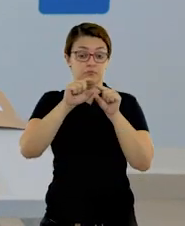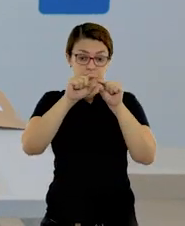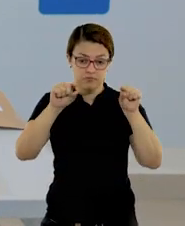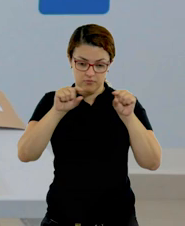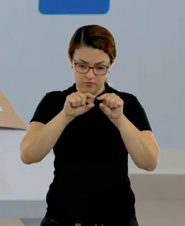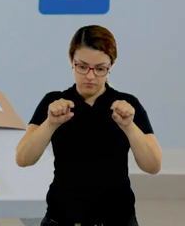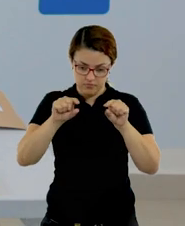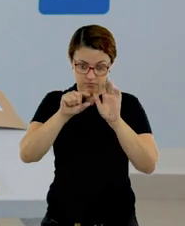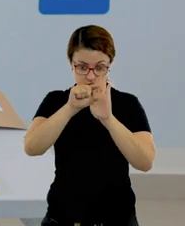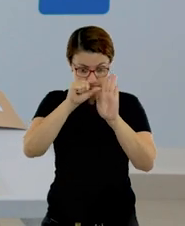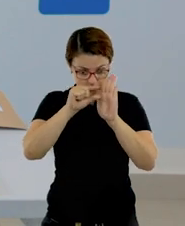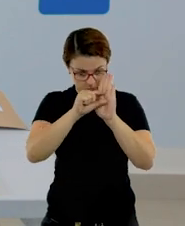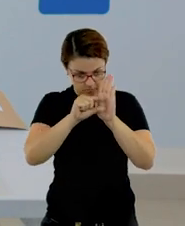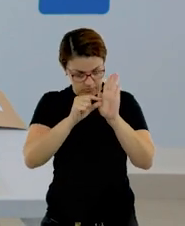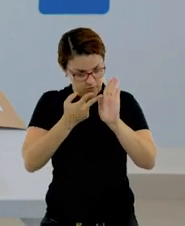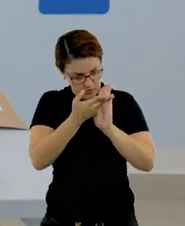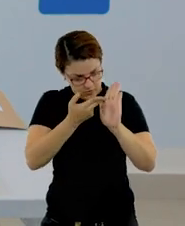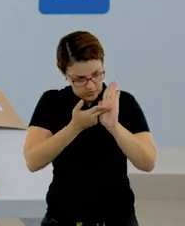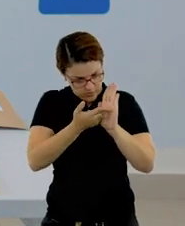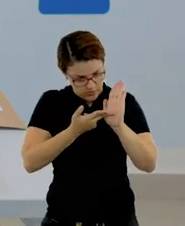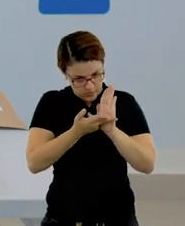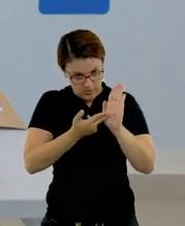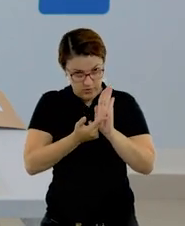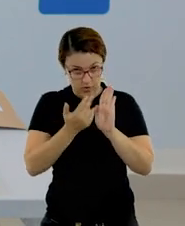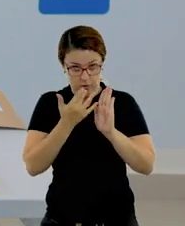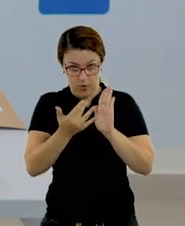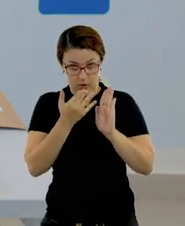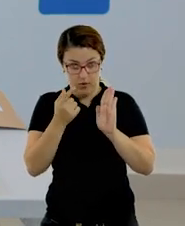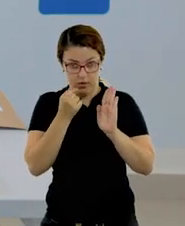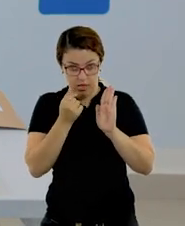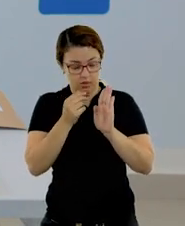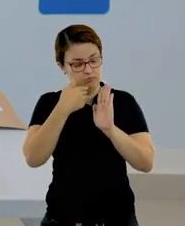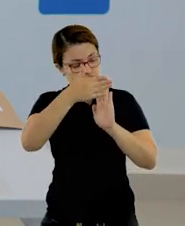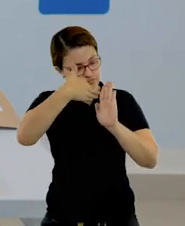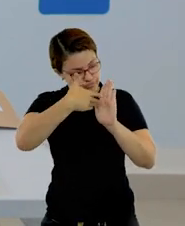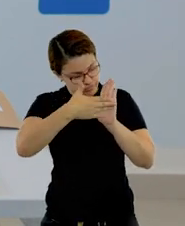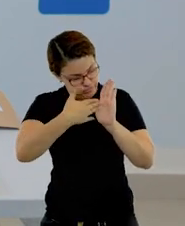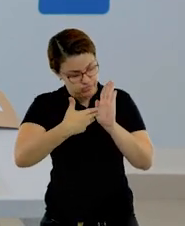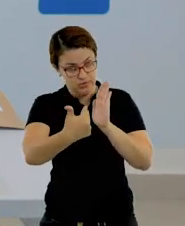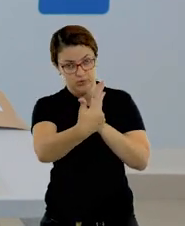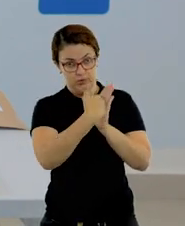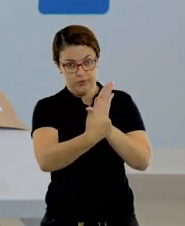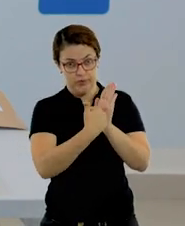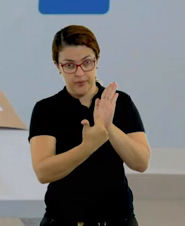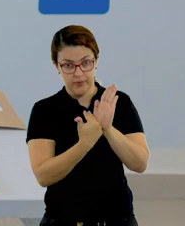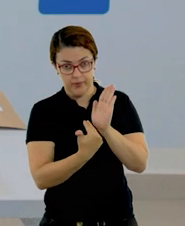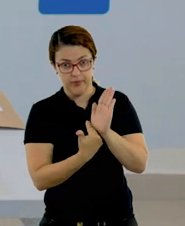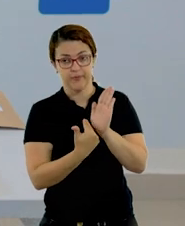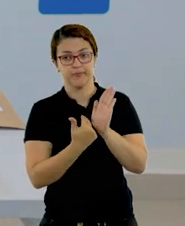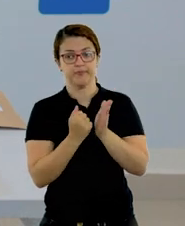pintar. E a partir daí vocês formam os anéis